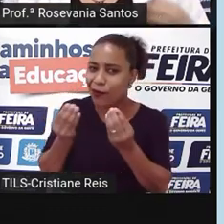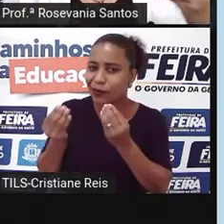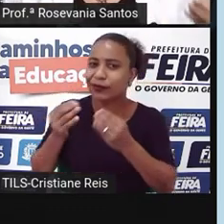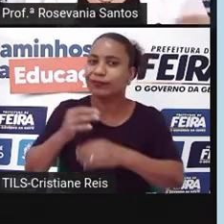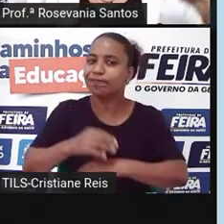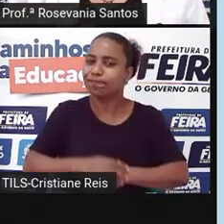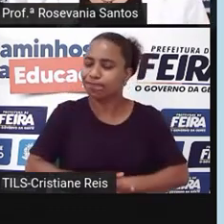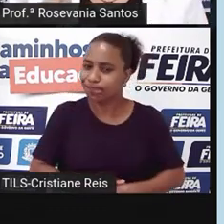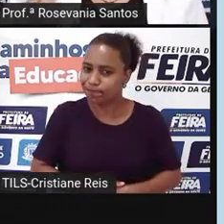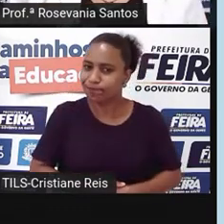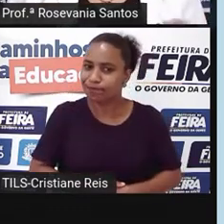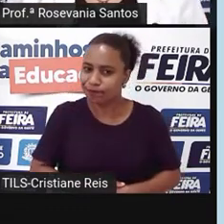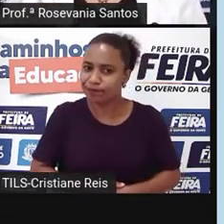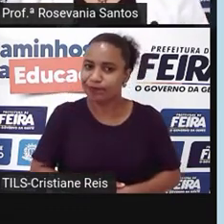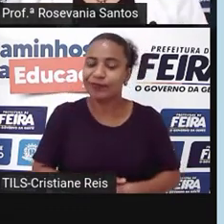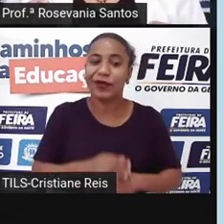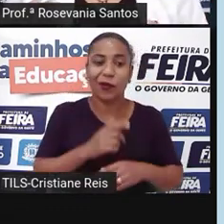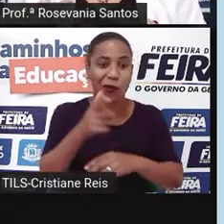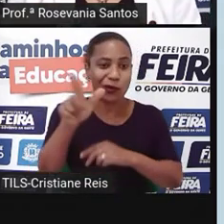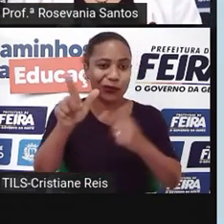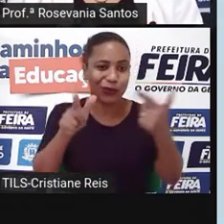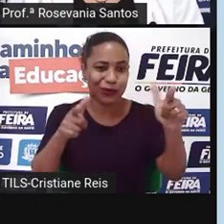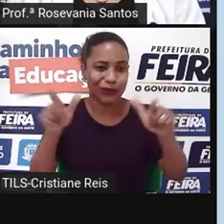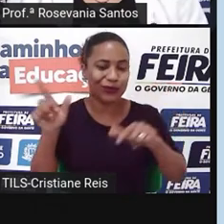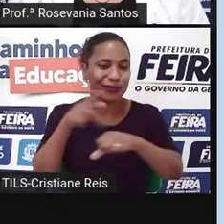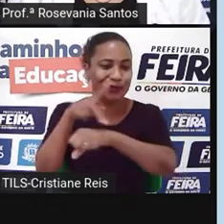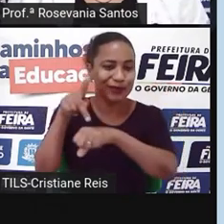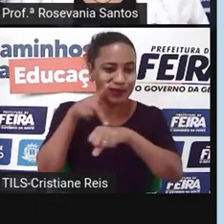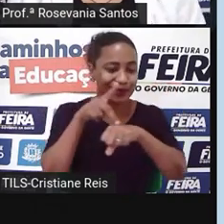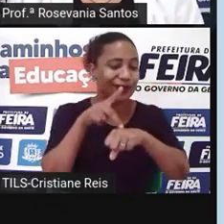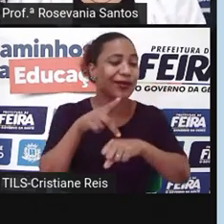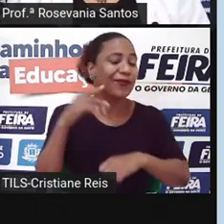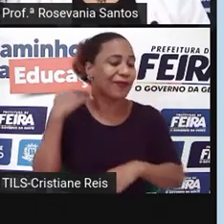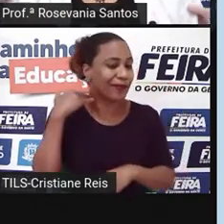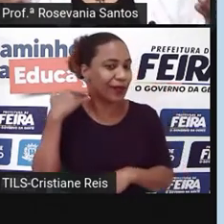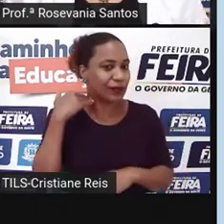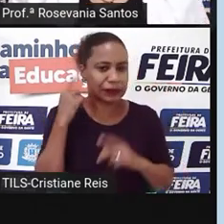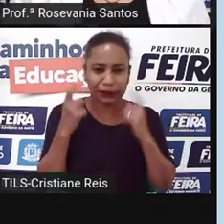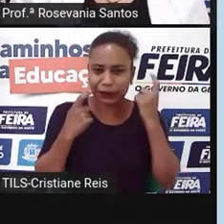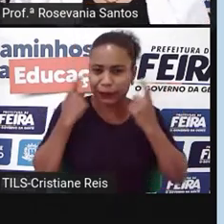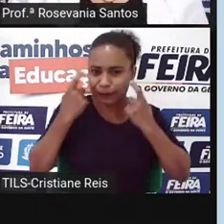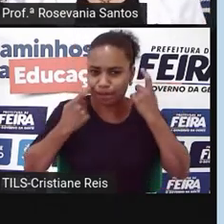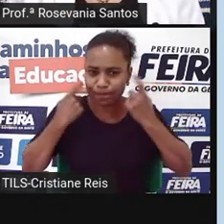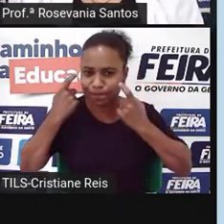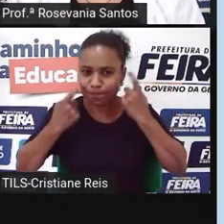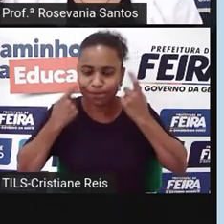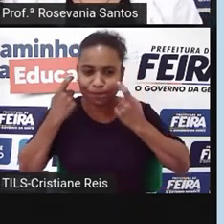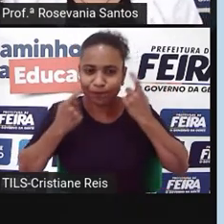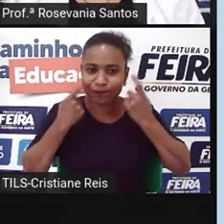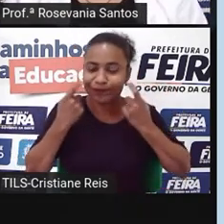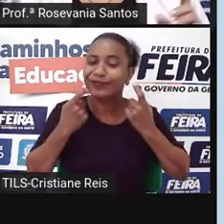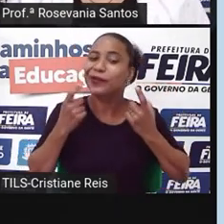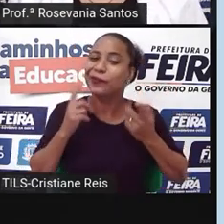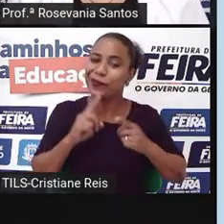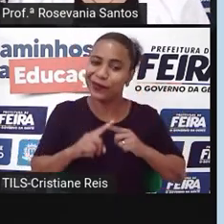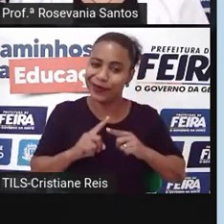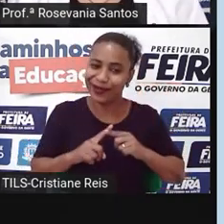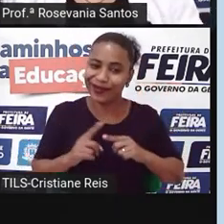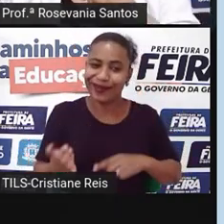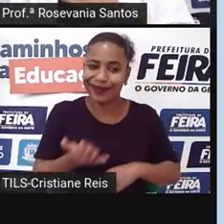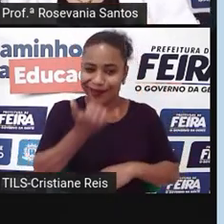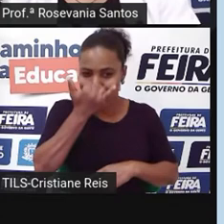países que têm esses bancos aí, né? Essas instituições financeiras, elas acabam tendo um grande prejuízo, e isso